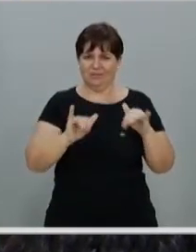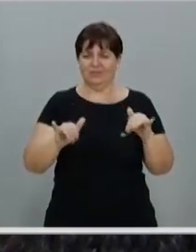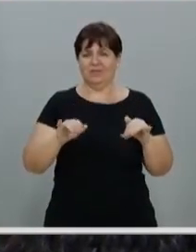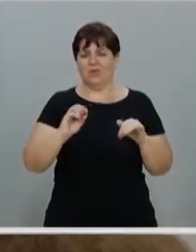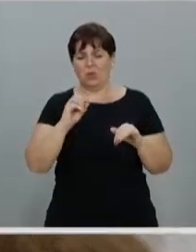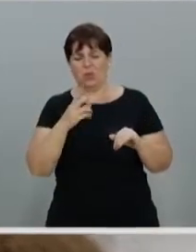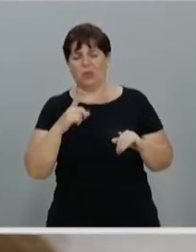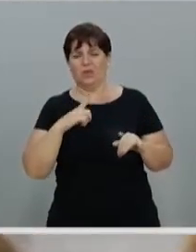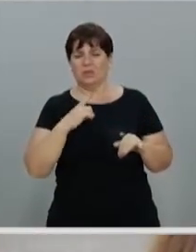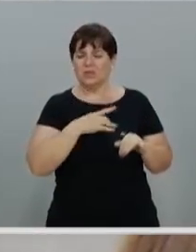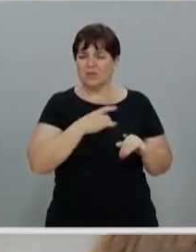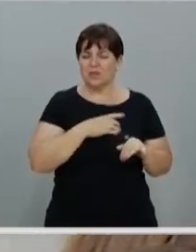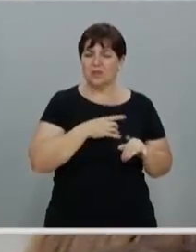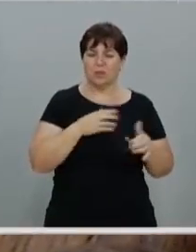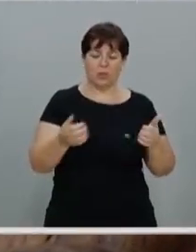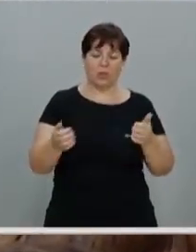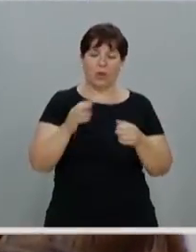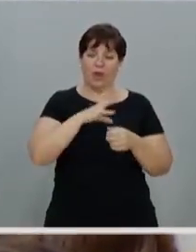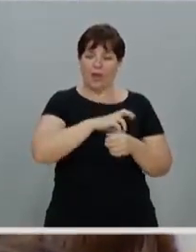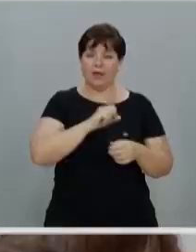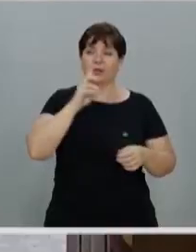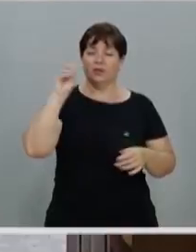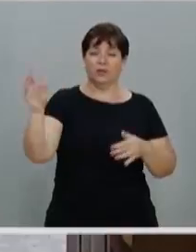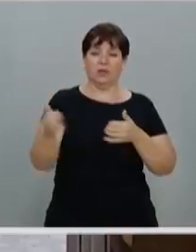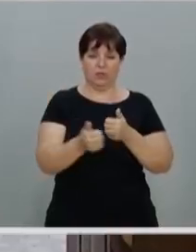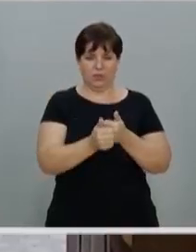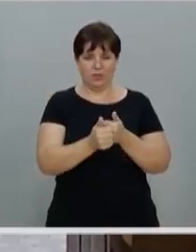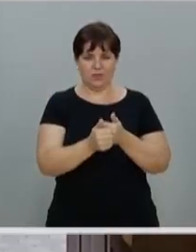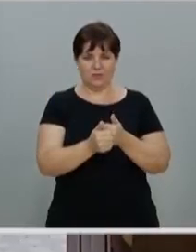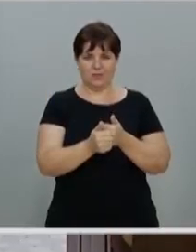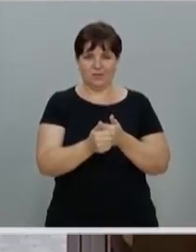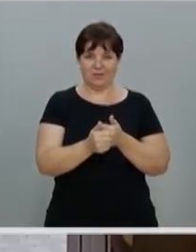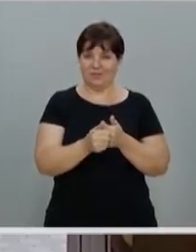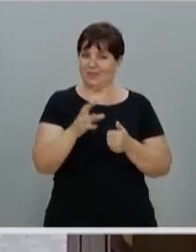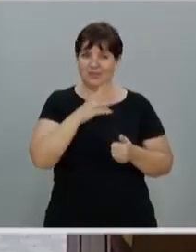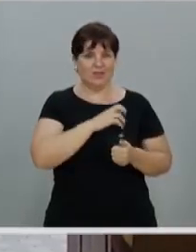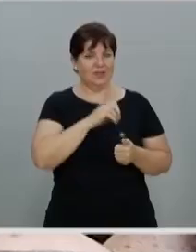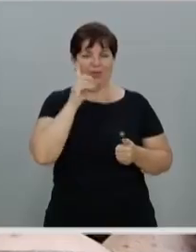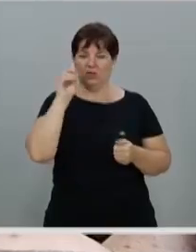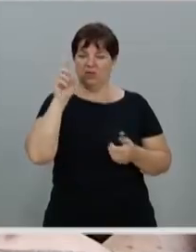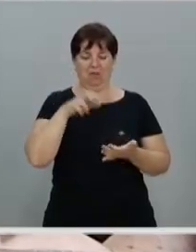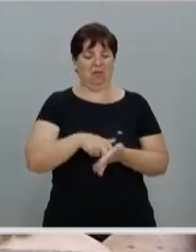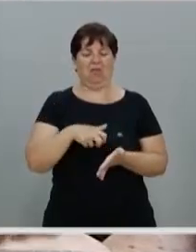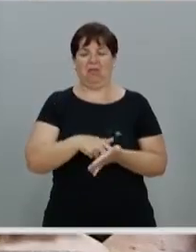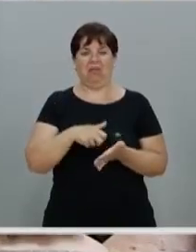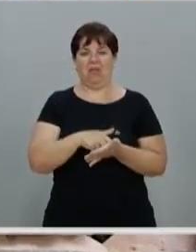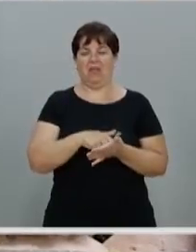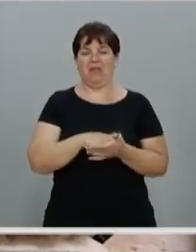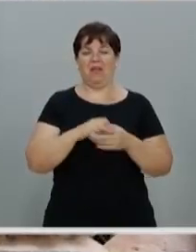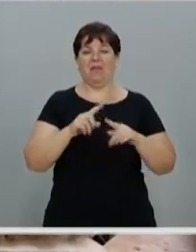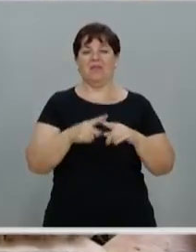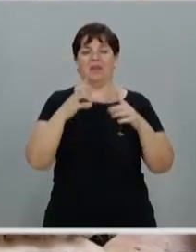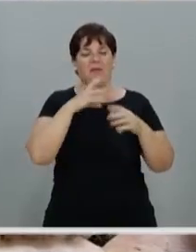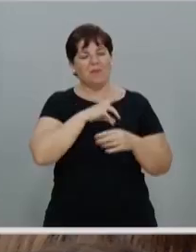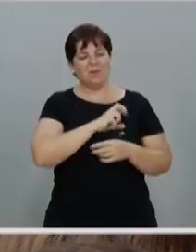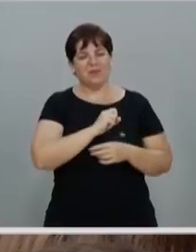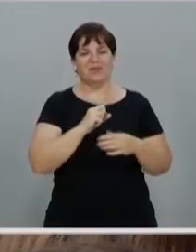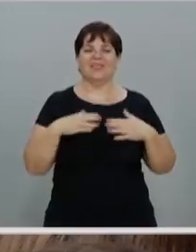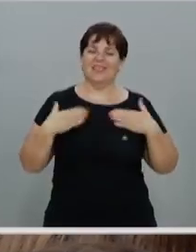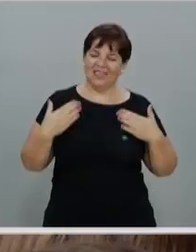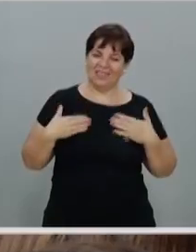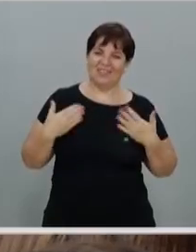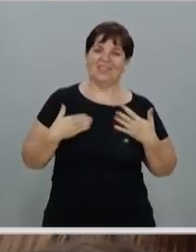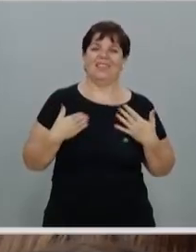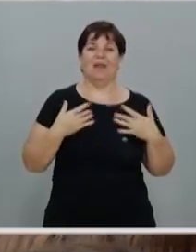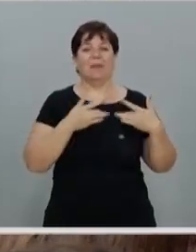O reino de Deus está próximo. E o reino de Deus, ele não é julgamento, castigo. Mas é um reino de amor. Um reino de alegria. Um reino